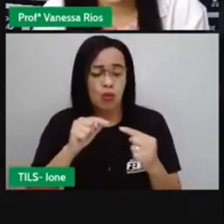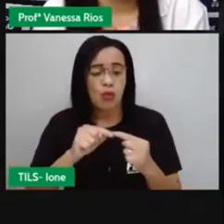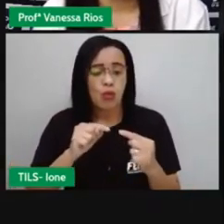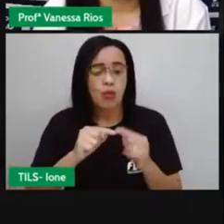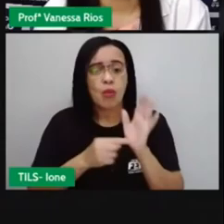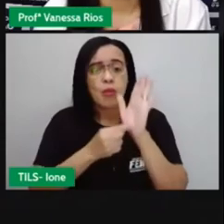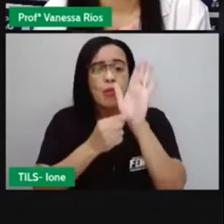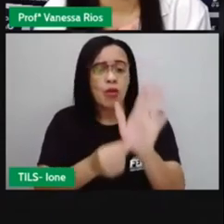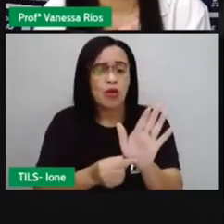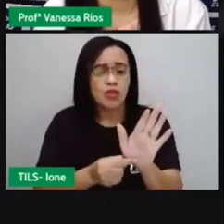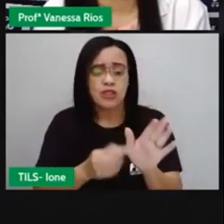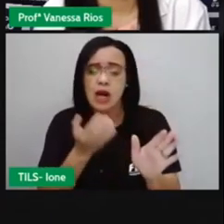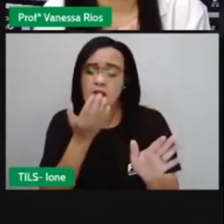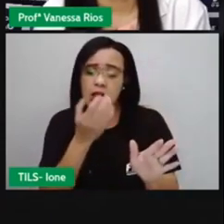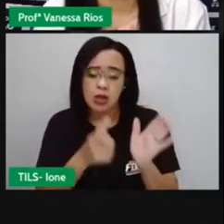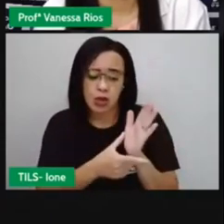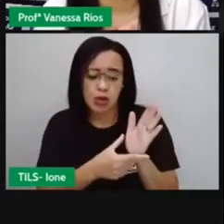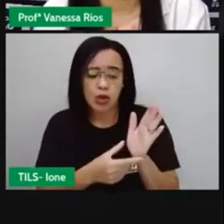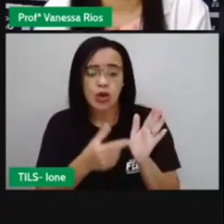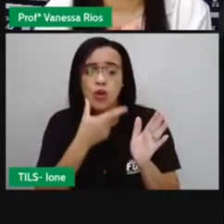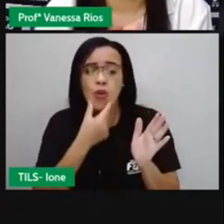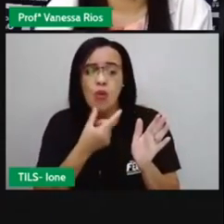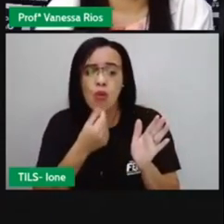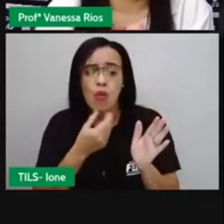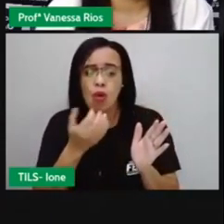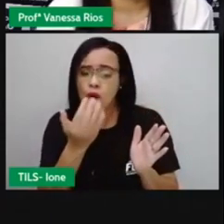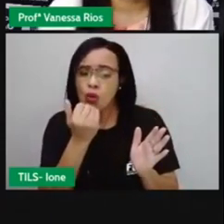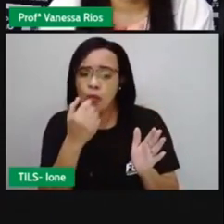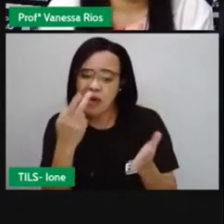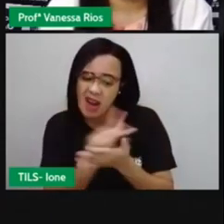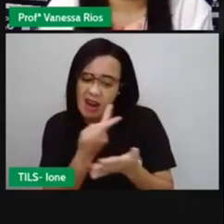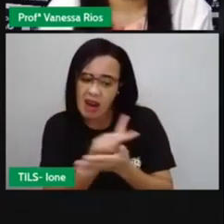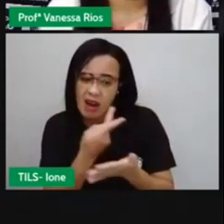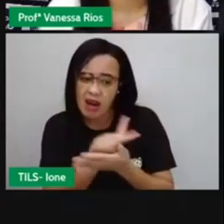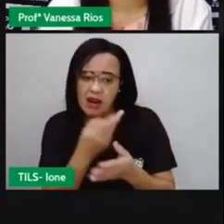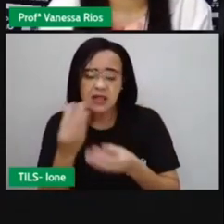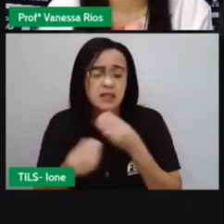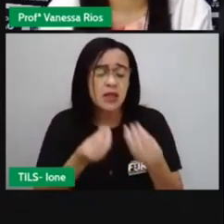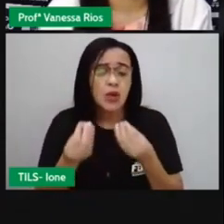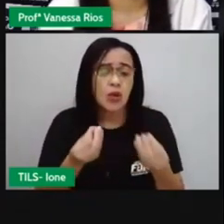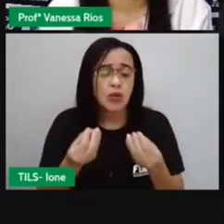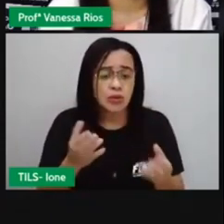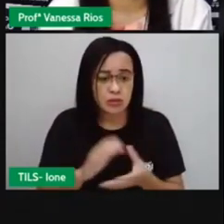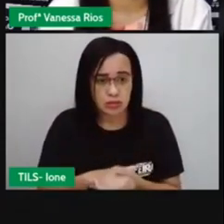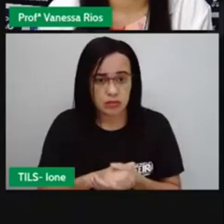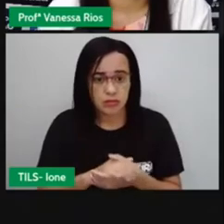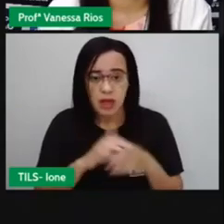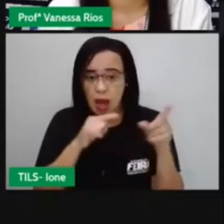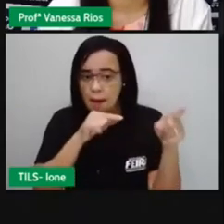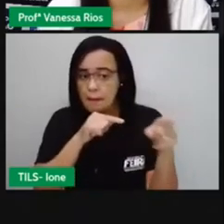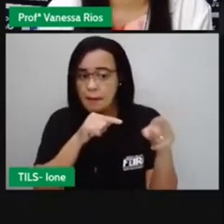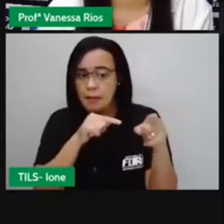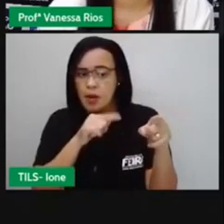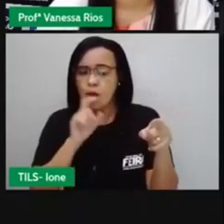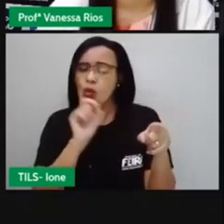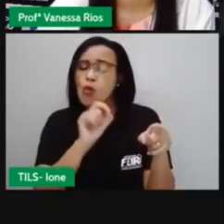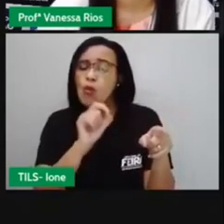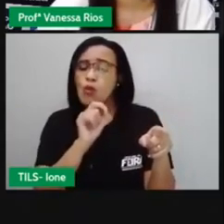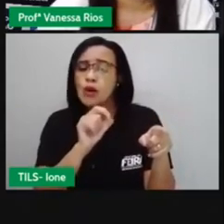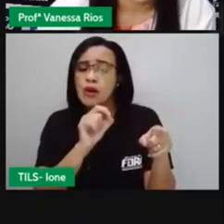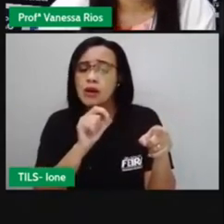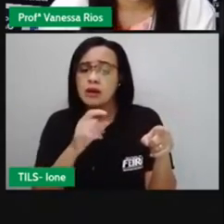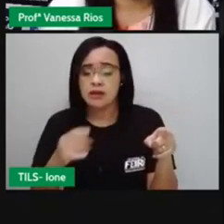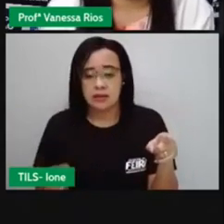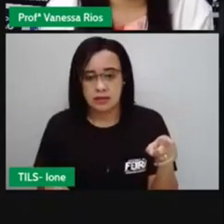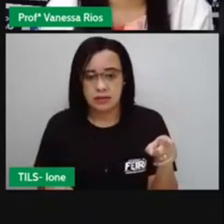errada, ou indicar a direção a qual o garçom deveria seguir. Quando ele aponta aí o que ele queria, indicar que queria comer